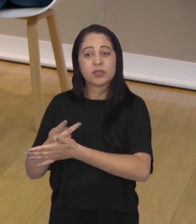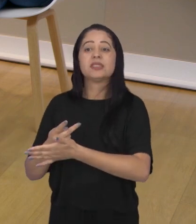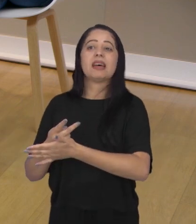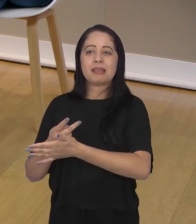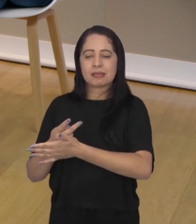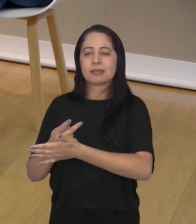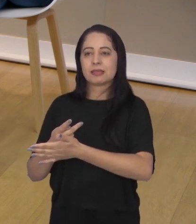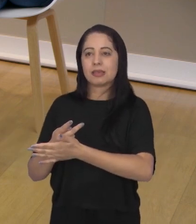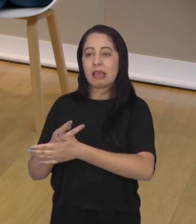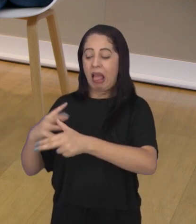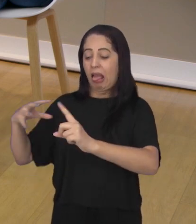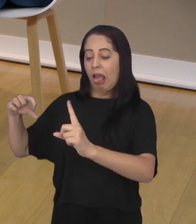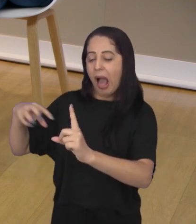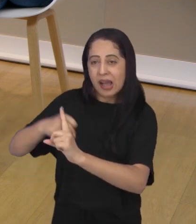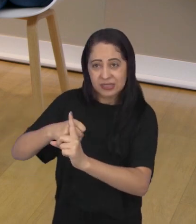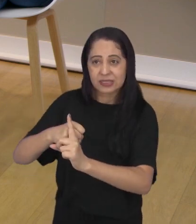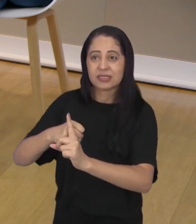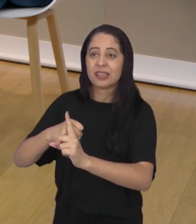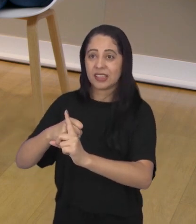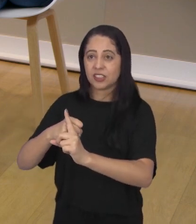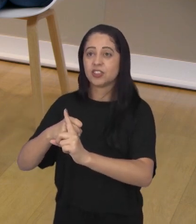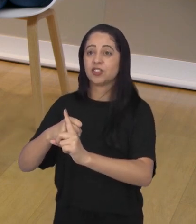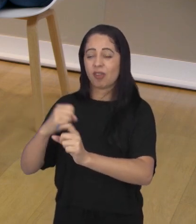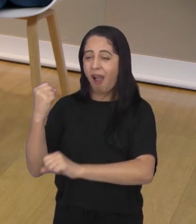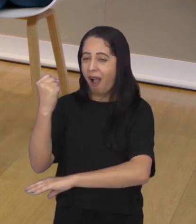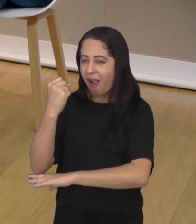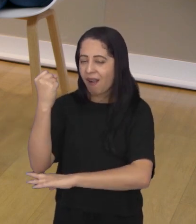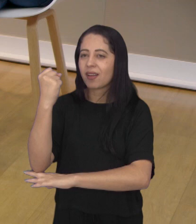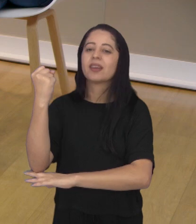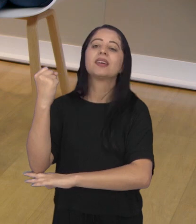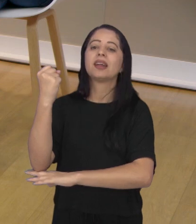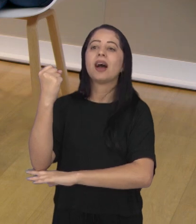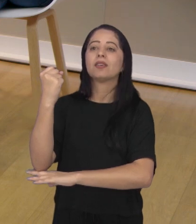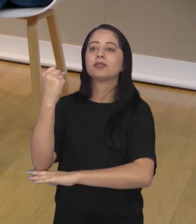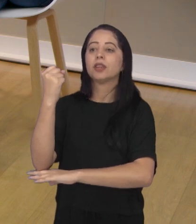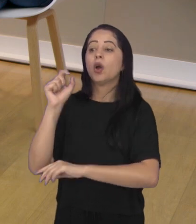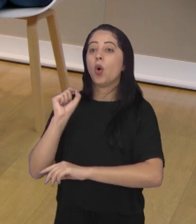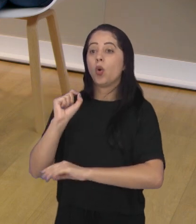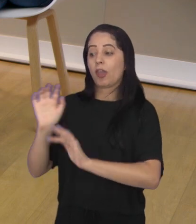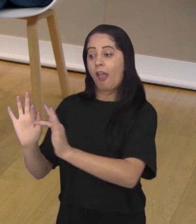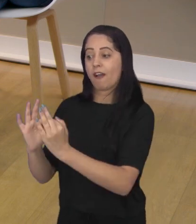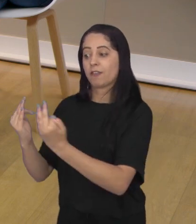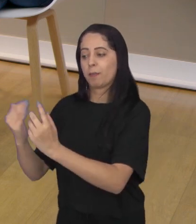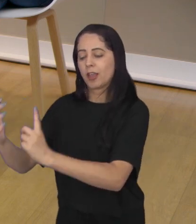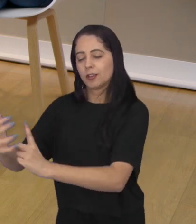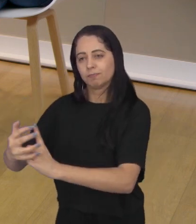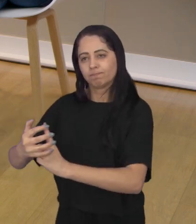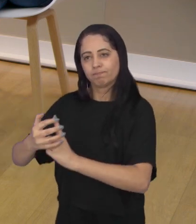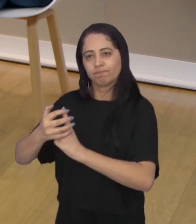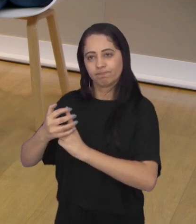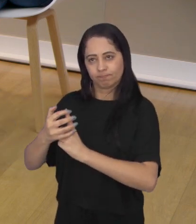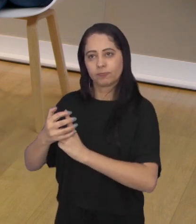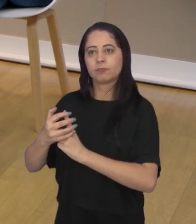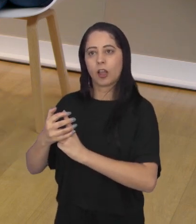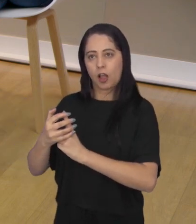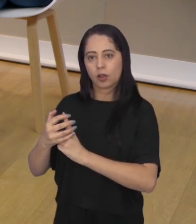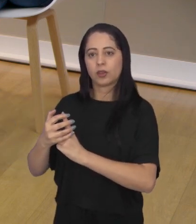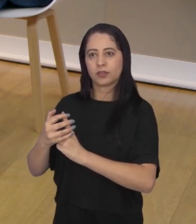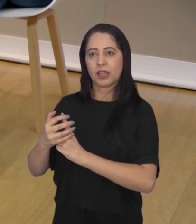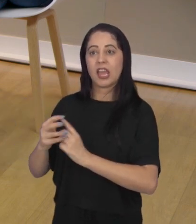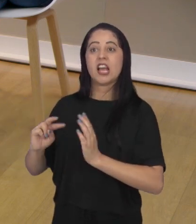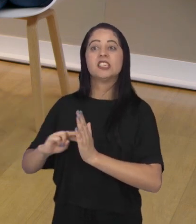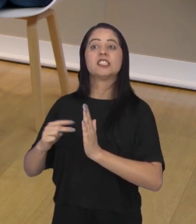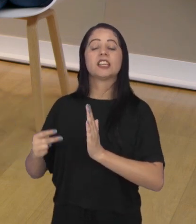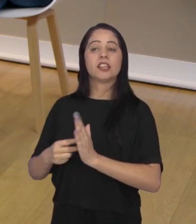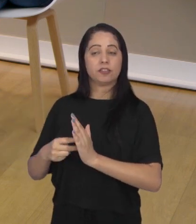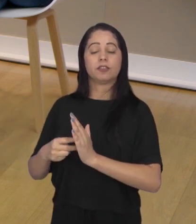é um medo muito grande, né? Então, esse acolhimento que a gente faz com a família logo na entrada, isso